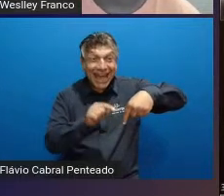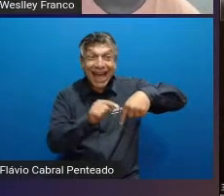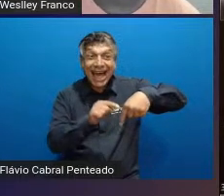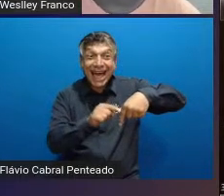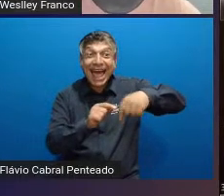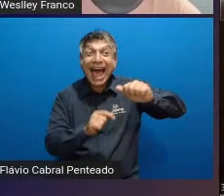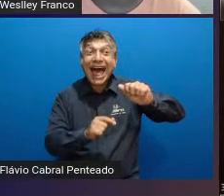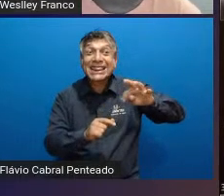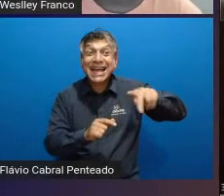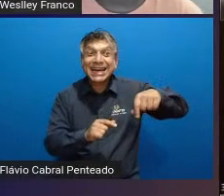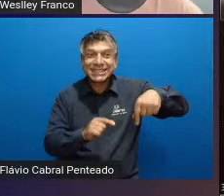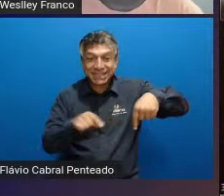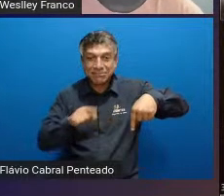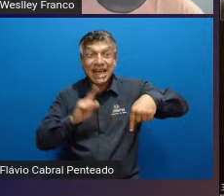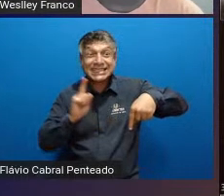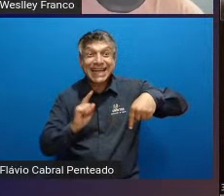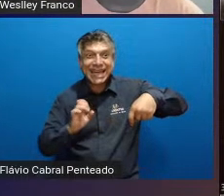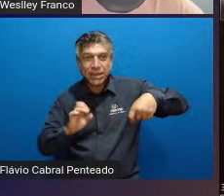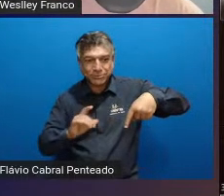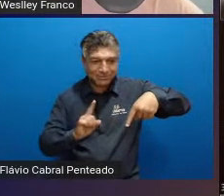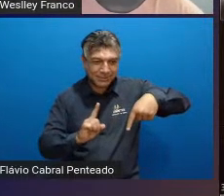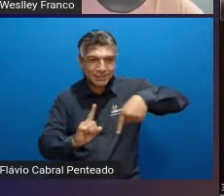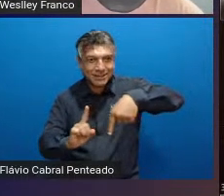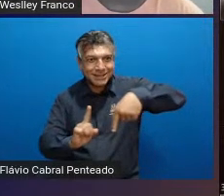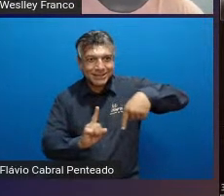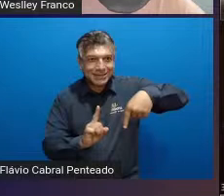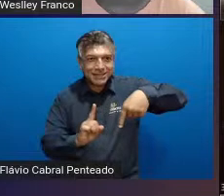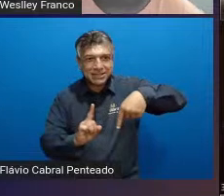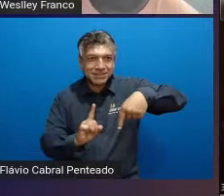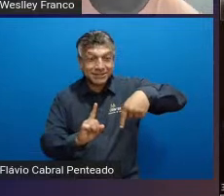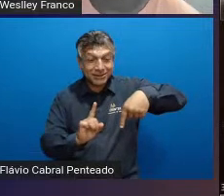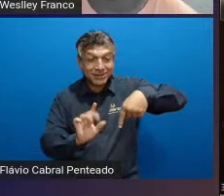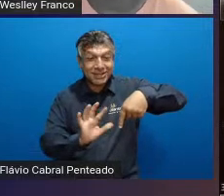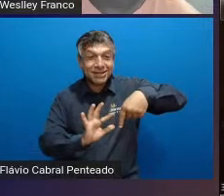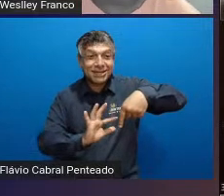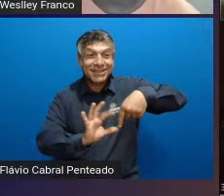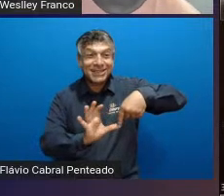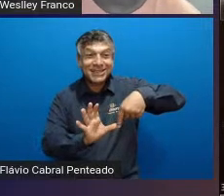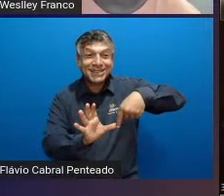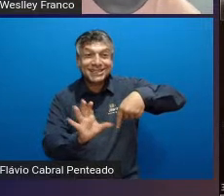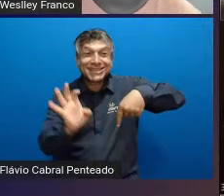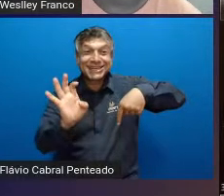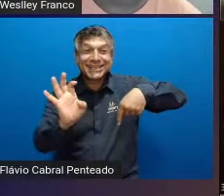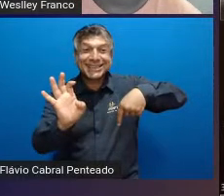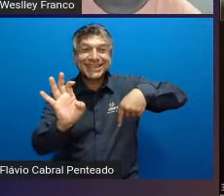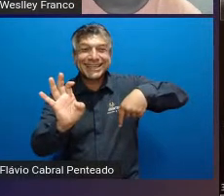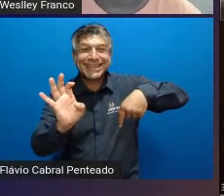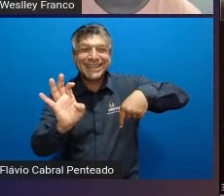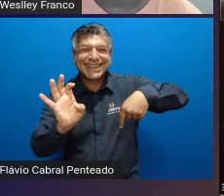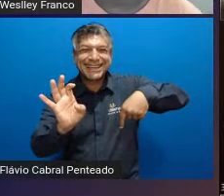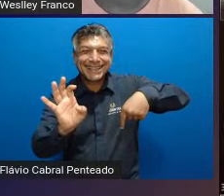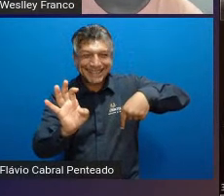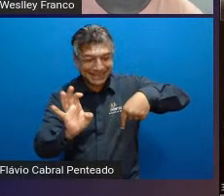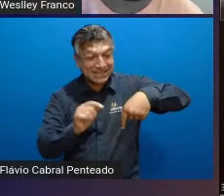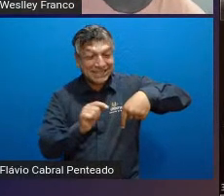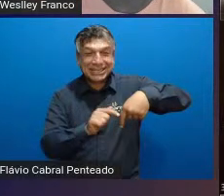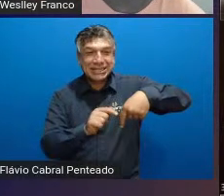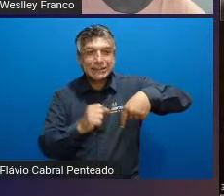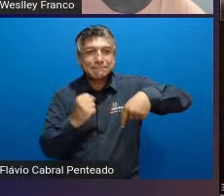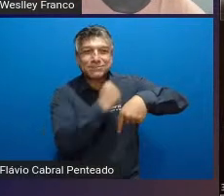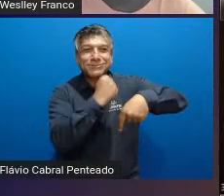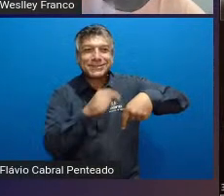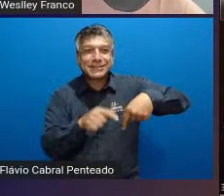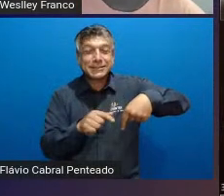frente a frente é muito bom ver o zagueiro pegar e tirar a bola daquele que